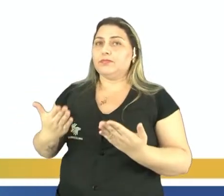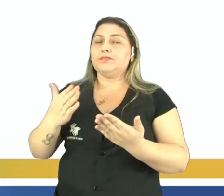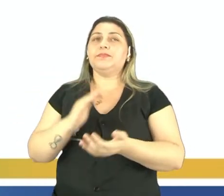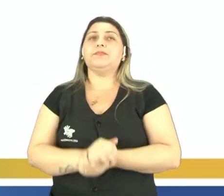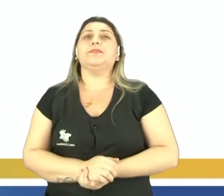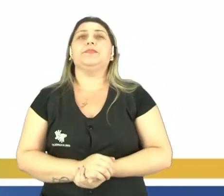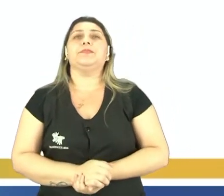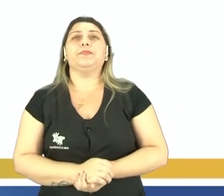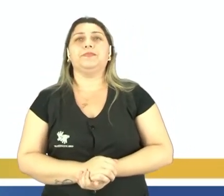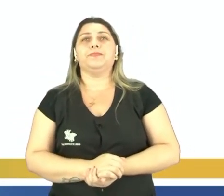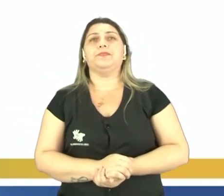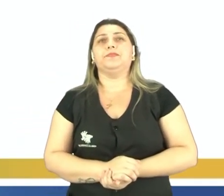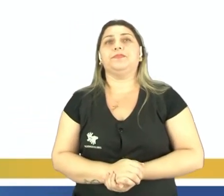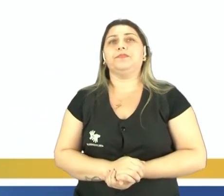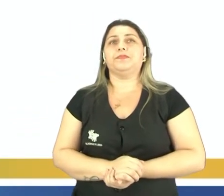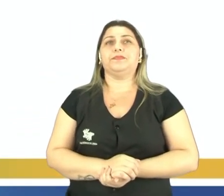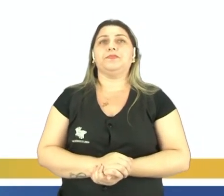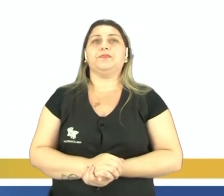pessoal? Para definir para vocês.